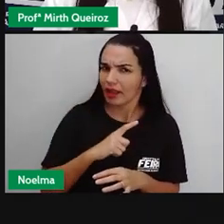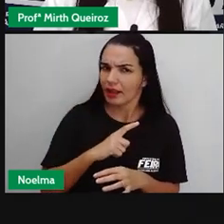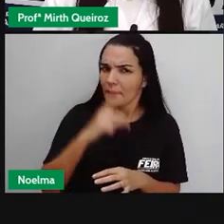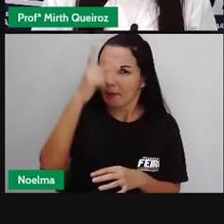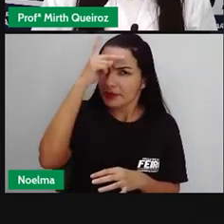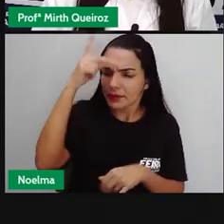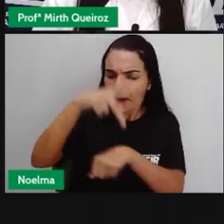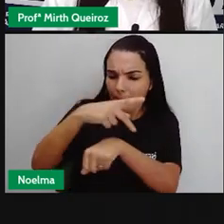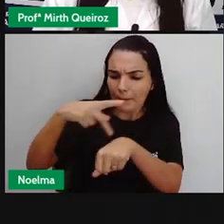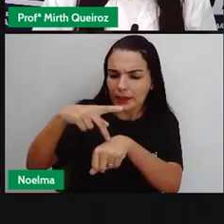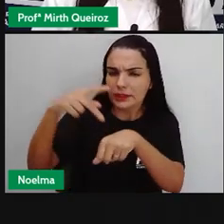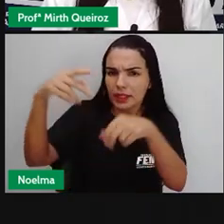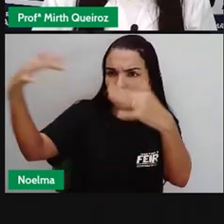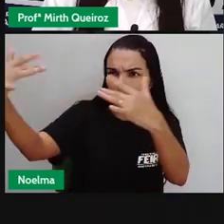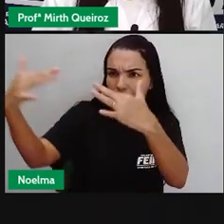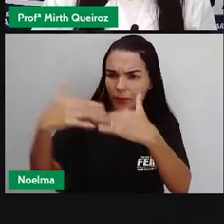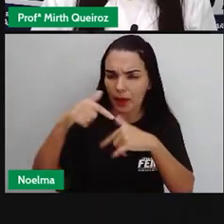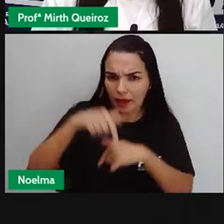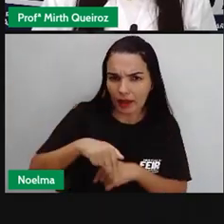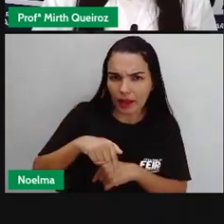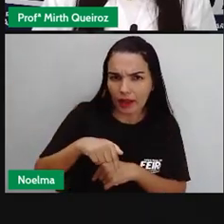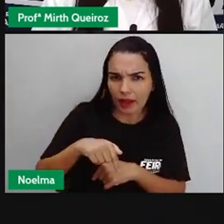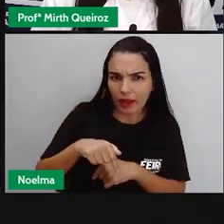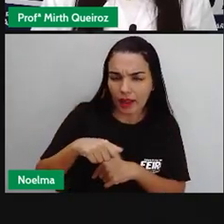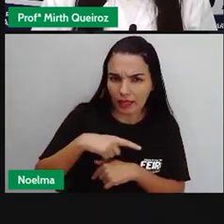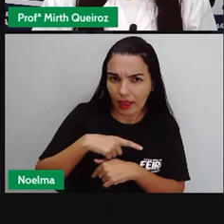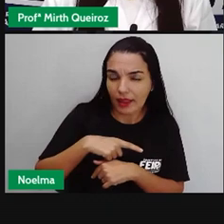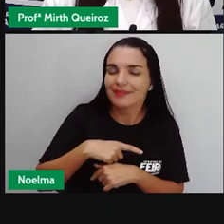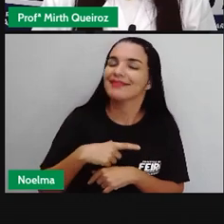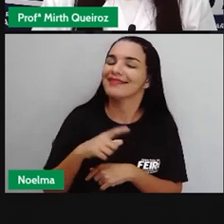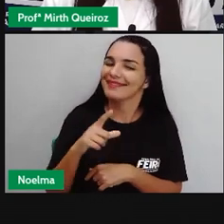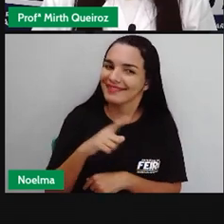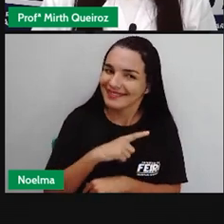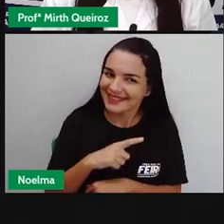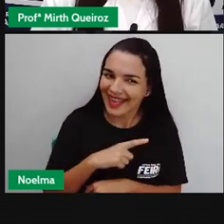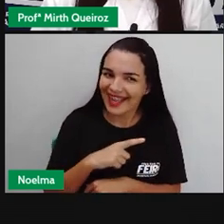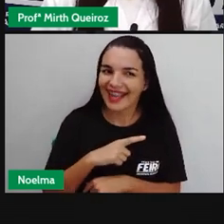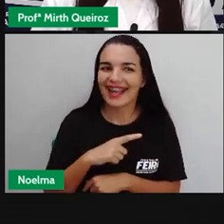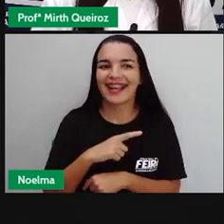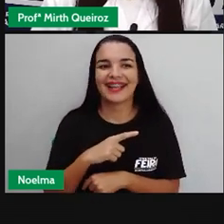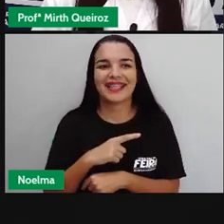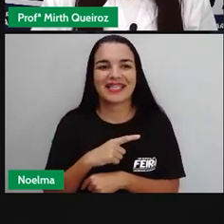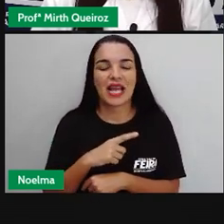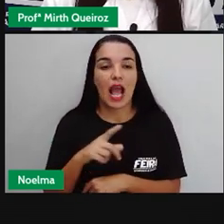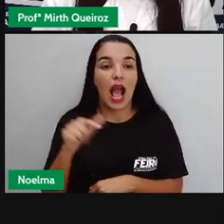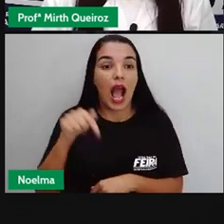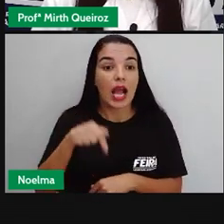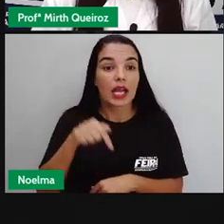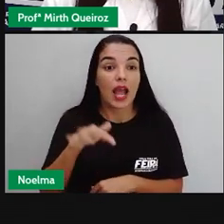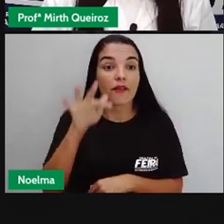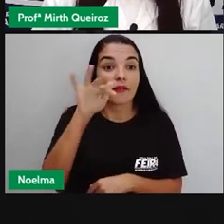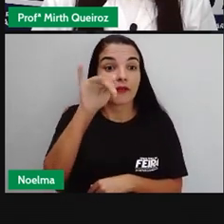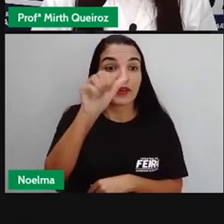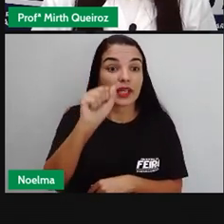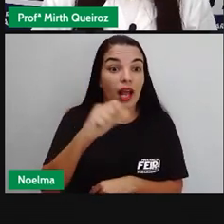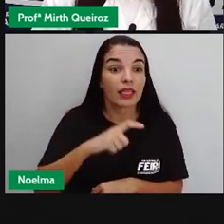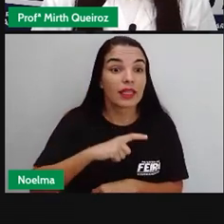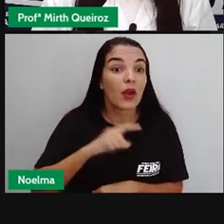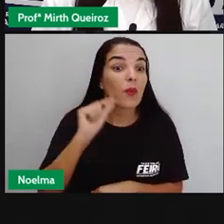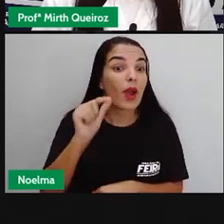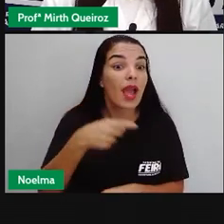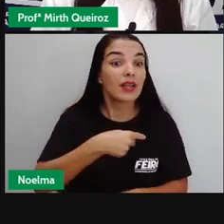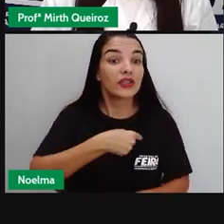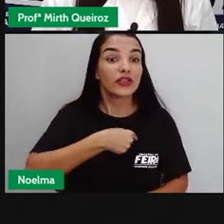né? Inclusive, em outra aula a gente falou até mesmo sobre o chinês, né? Um dos maiores centros comerciais de